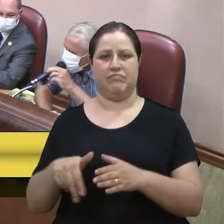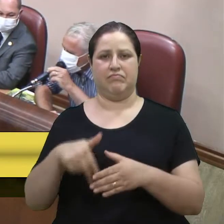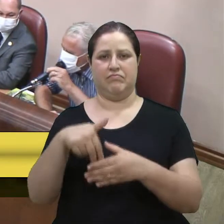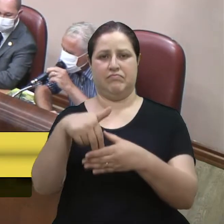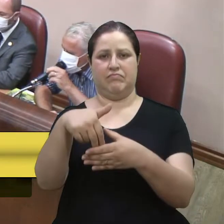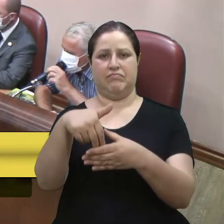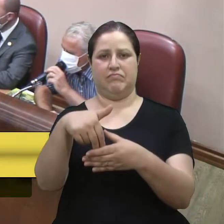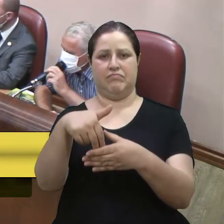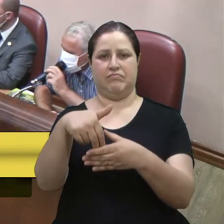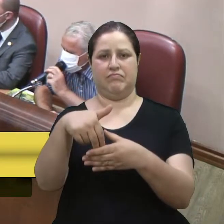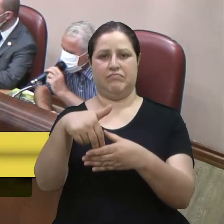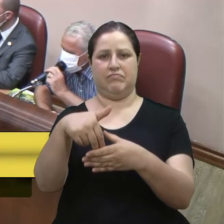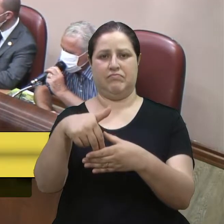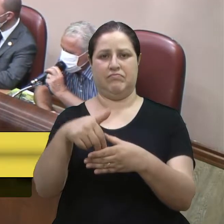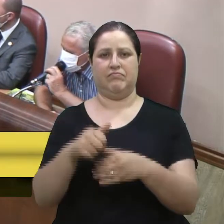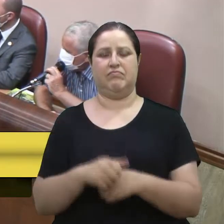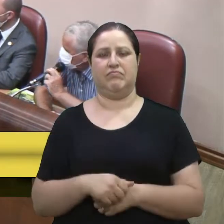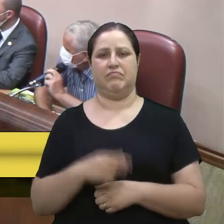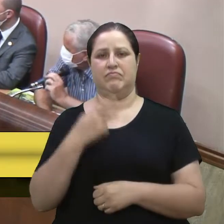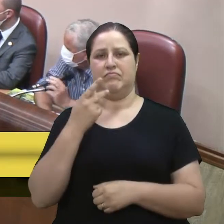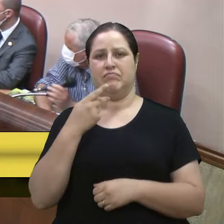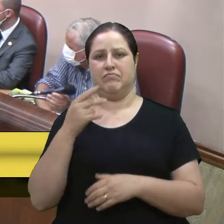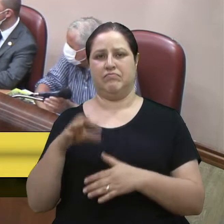Uma declaração de líder, senhor presidente.